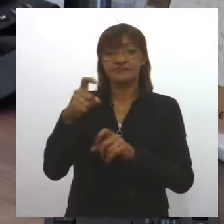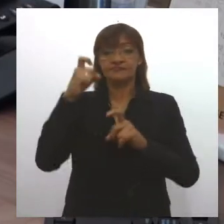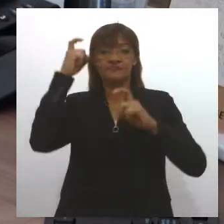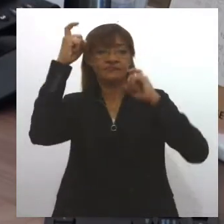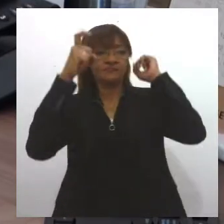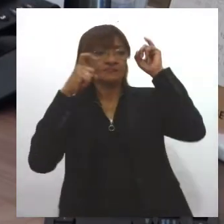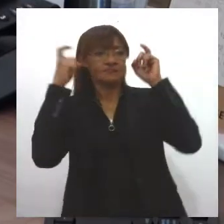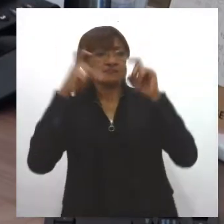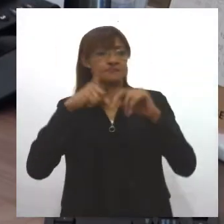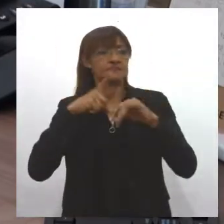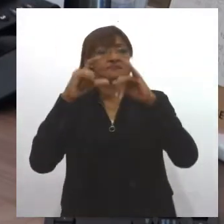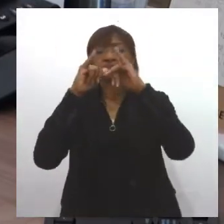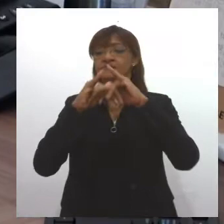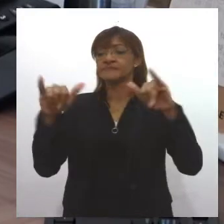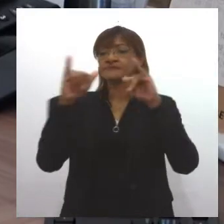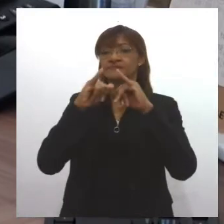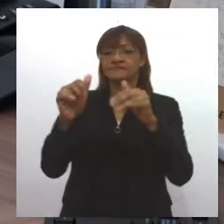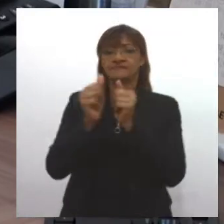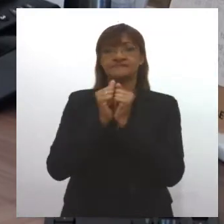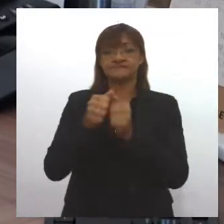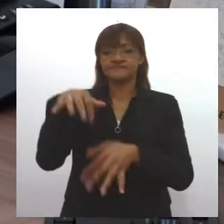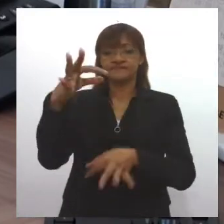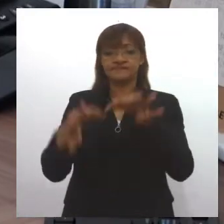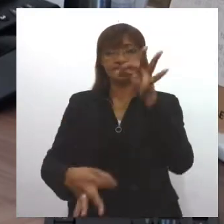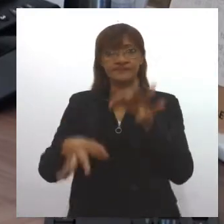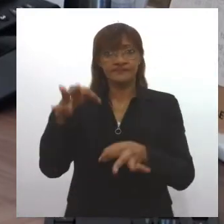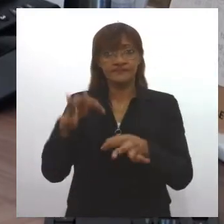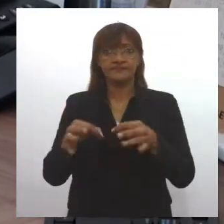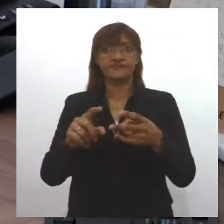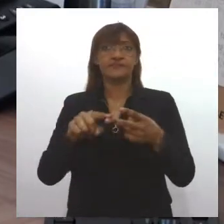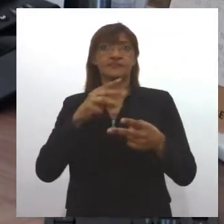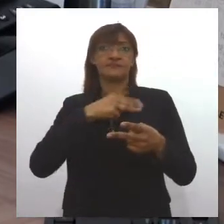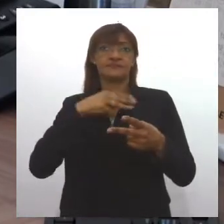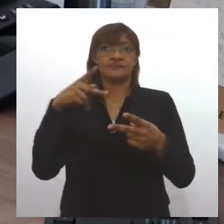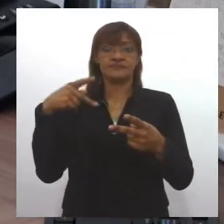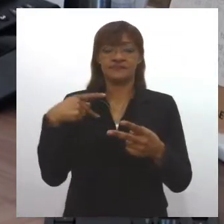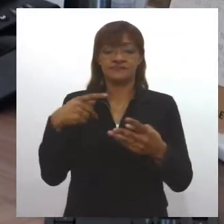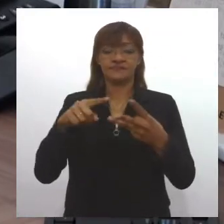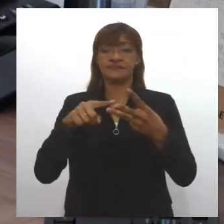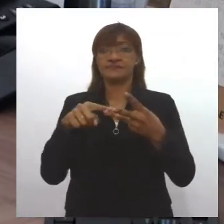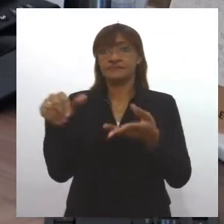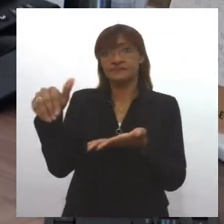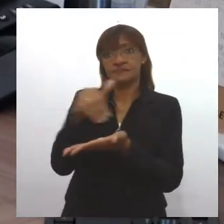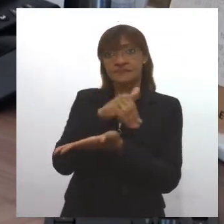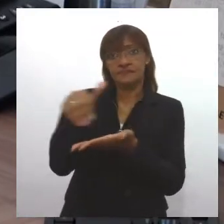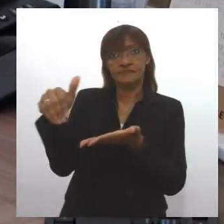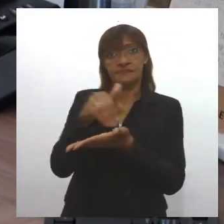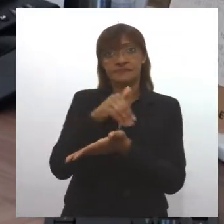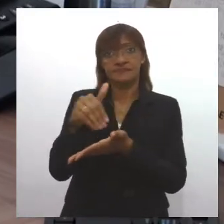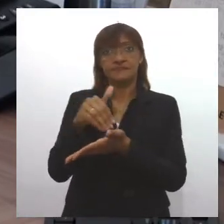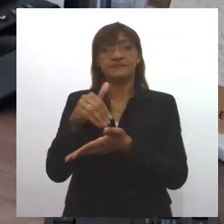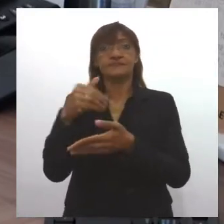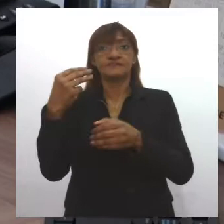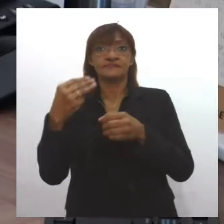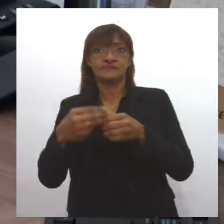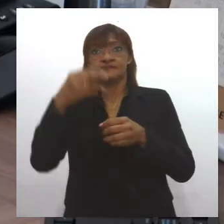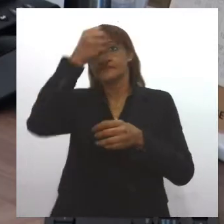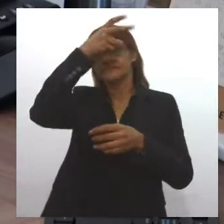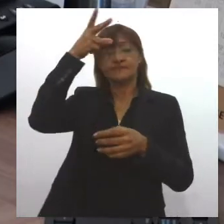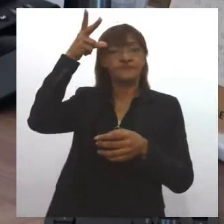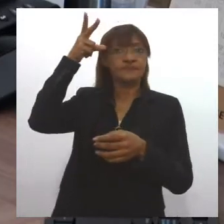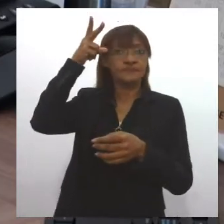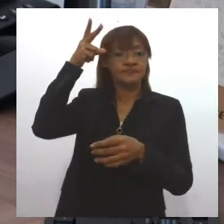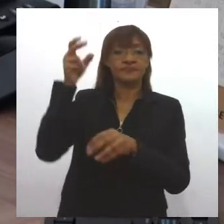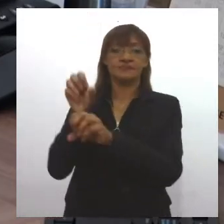protocolo junto a Tribunal de Justiça, Ministério Público, Secretaria Estadual e Municipal de Saúde, de